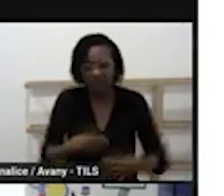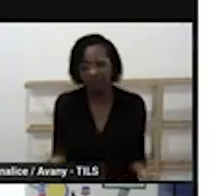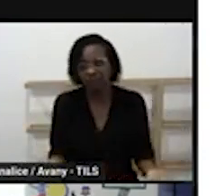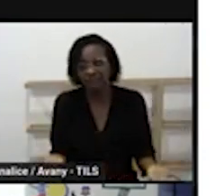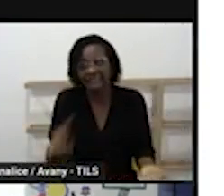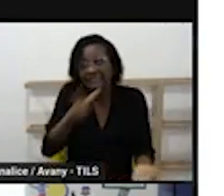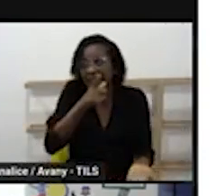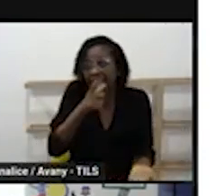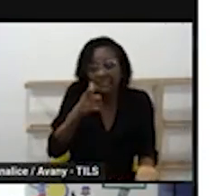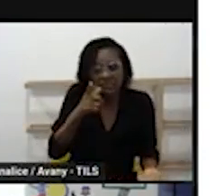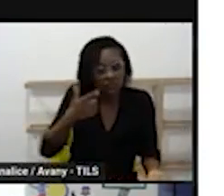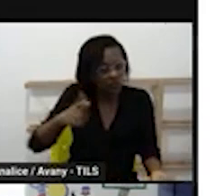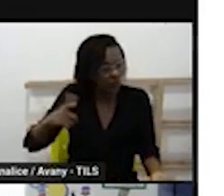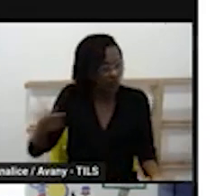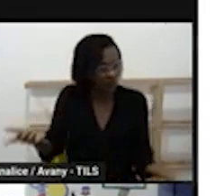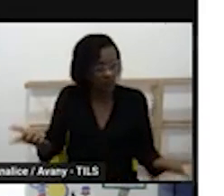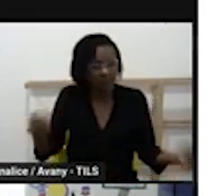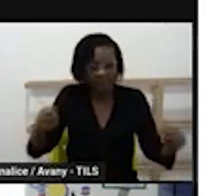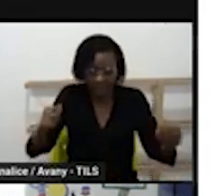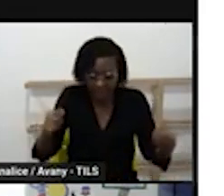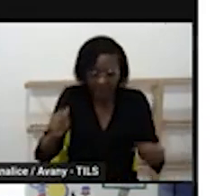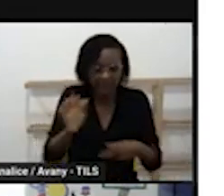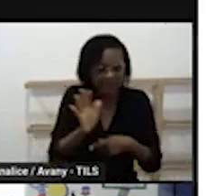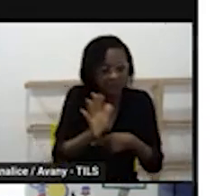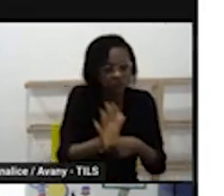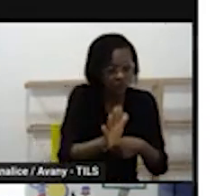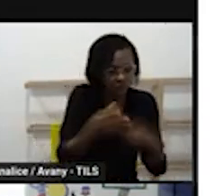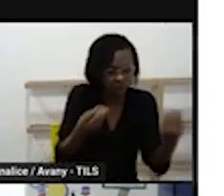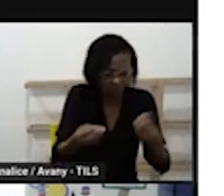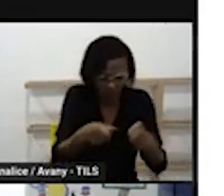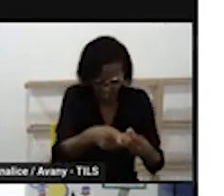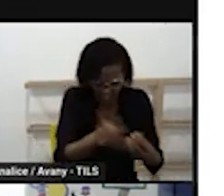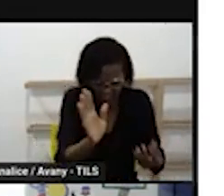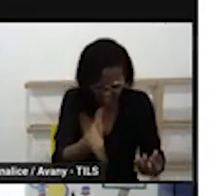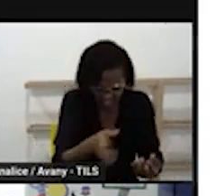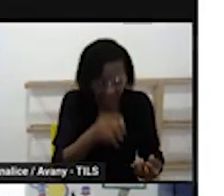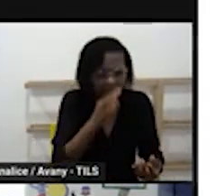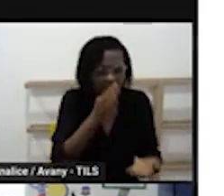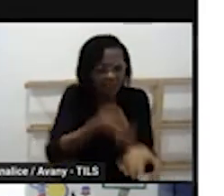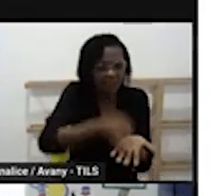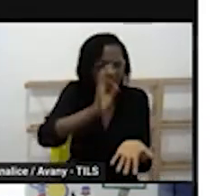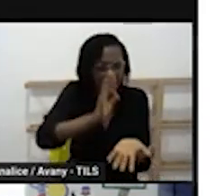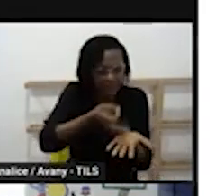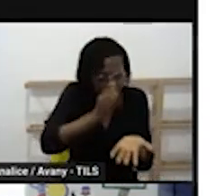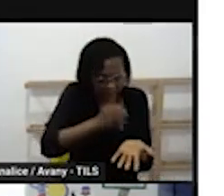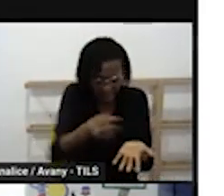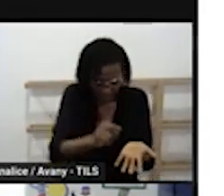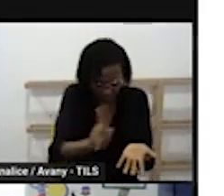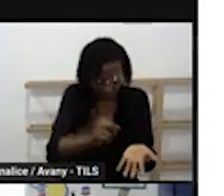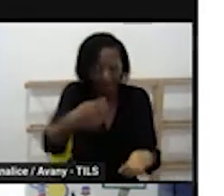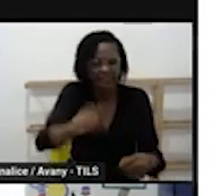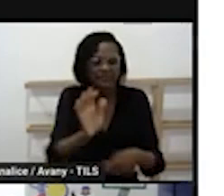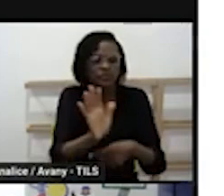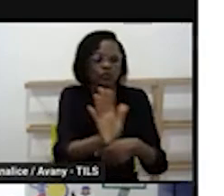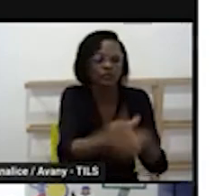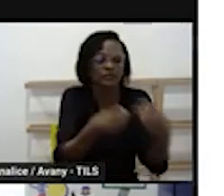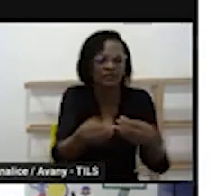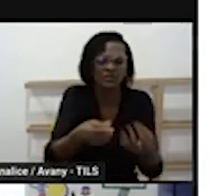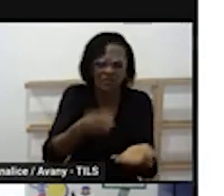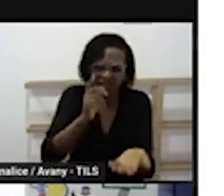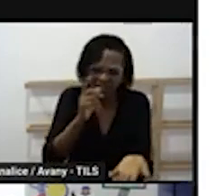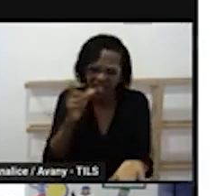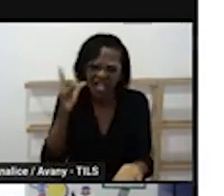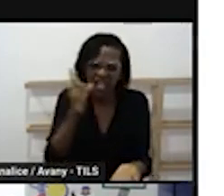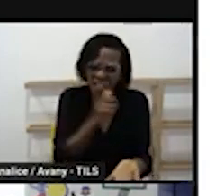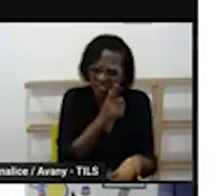a criança talvez não tenha tomado café então a gente tem que pensar em todas essas essas variáveis a depender da escola em a criança